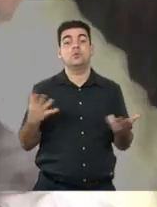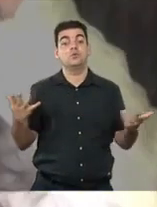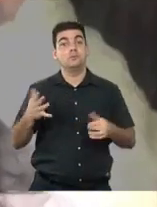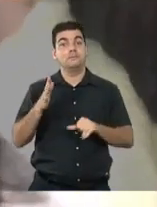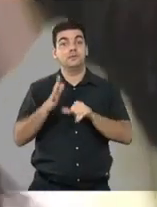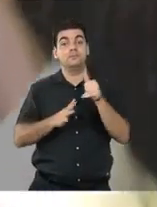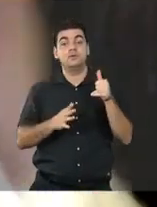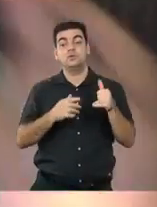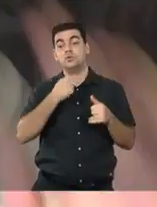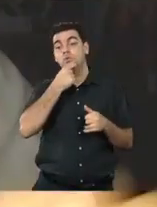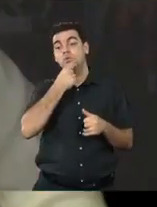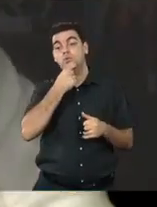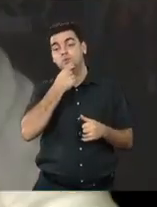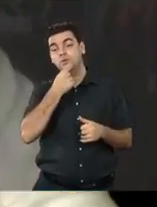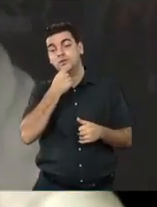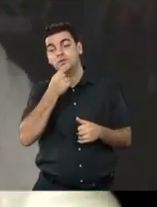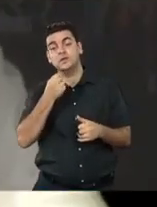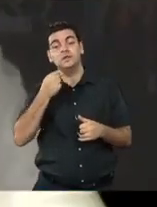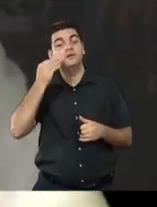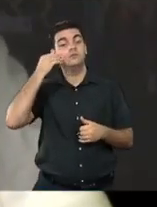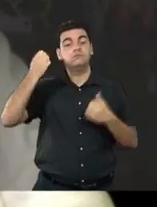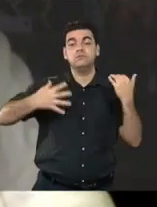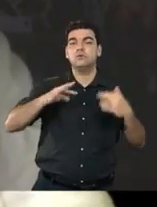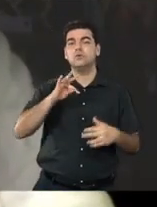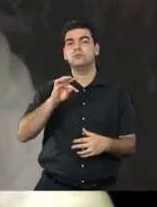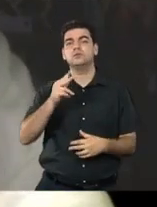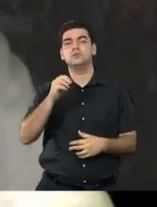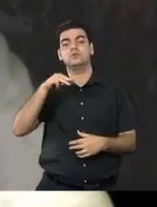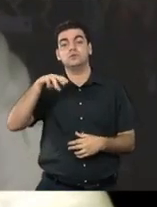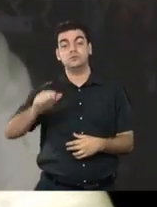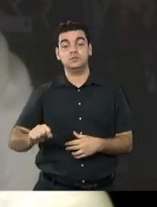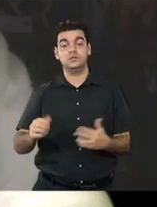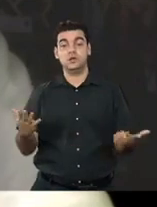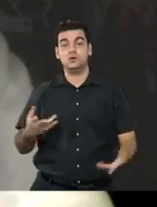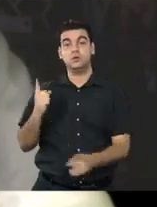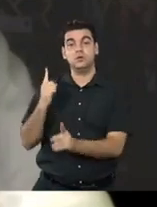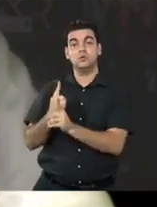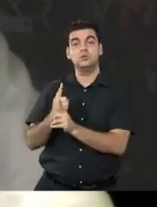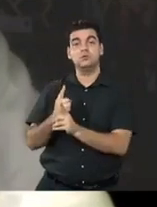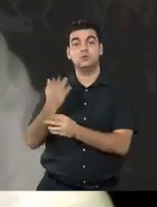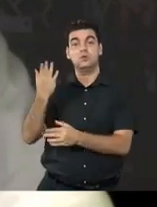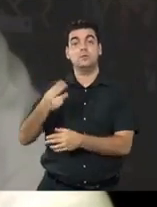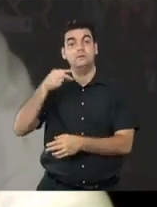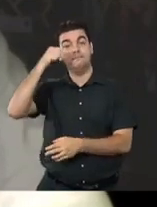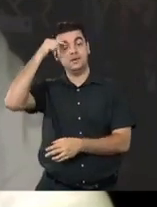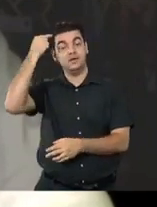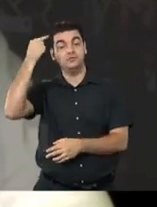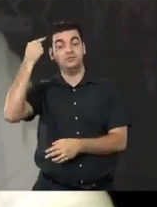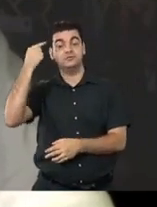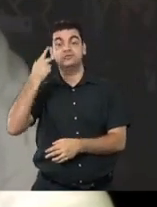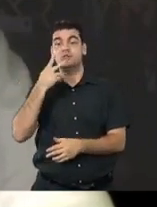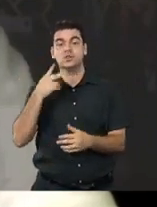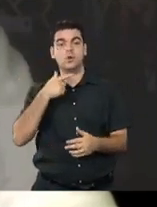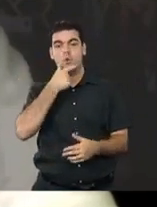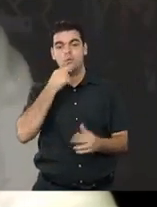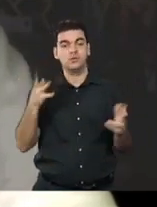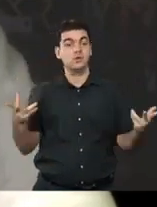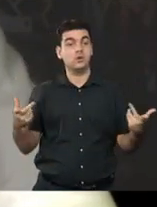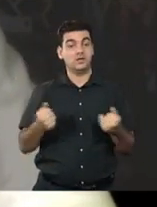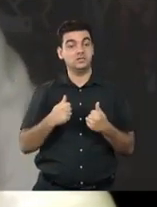primeiro homem feminista que conheci, me inspira muito, foi Thomas Sankara, agora me deparo com o ministro Luiz Roberto Barroso, homens de qualidade,